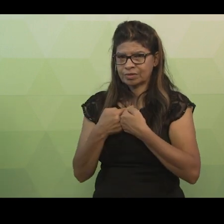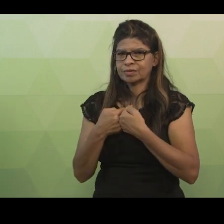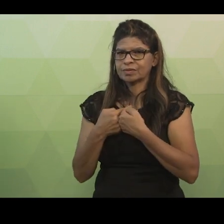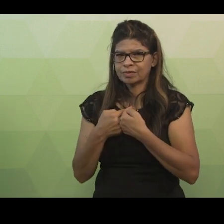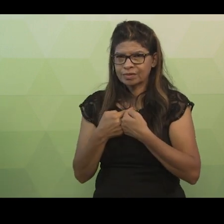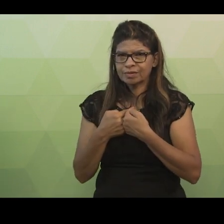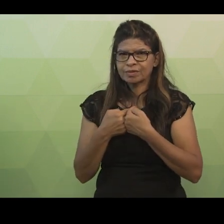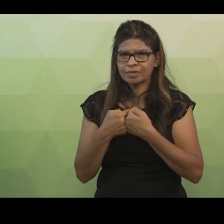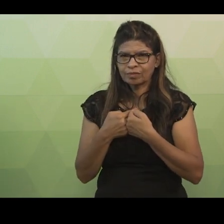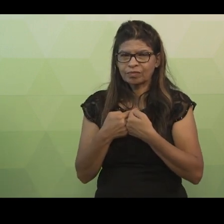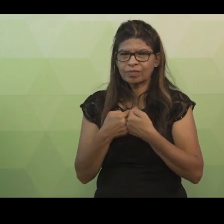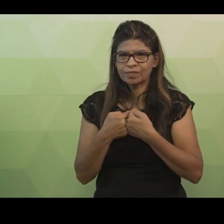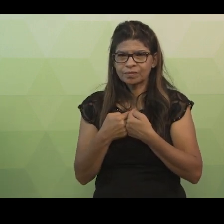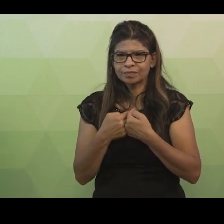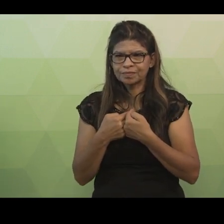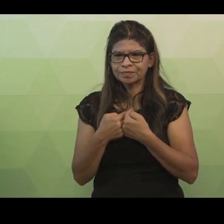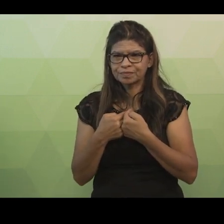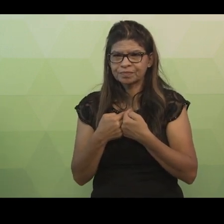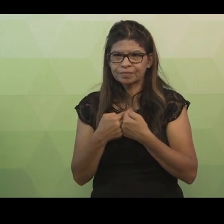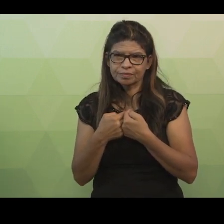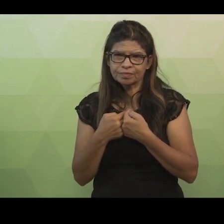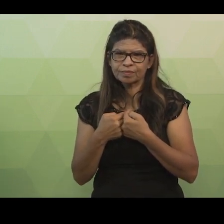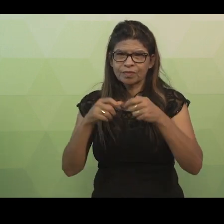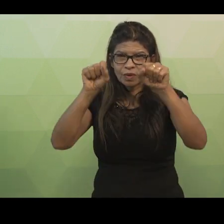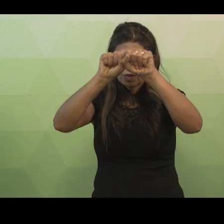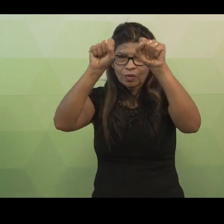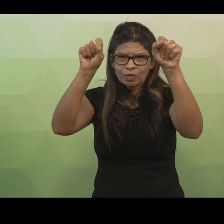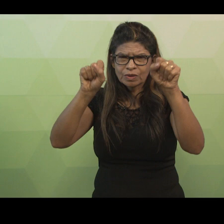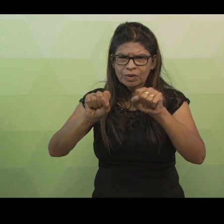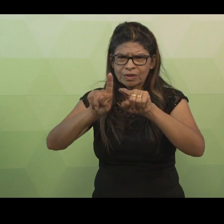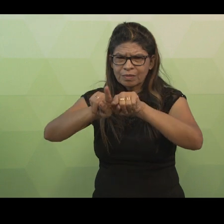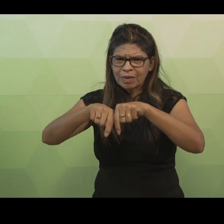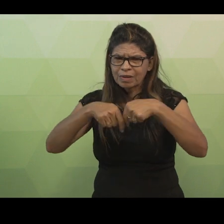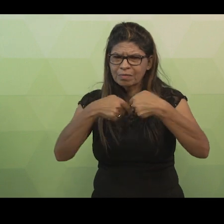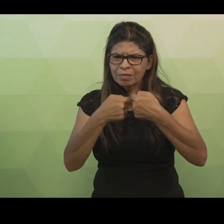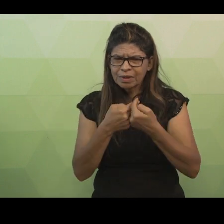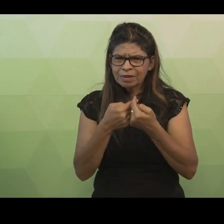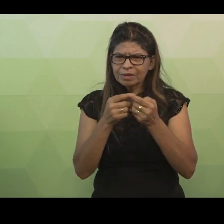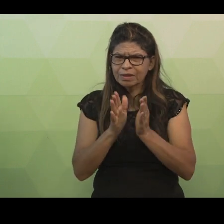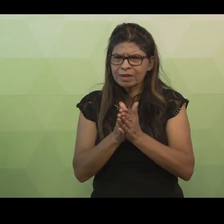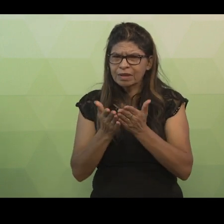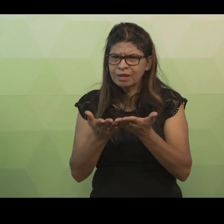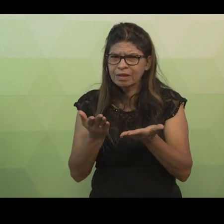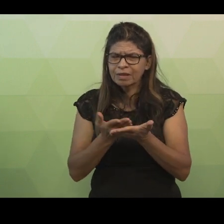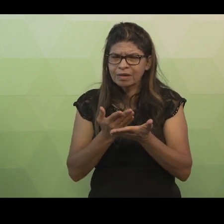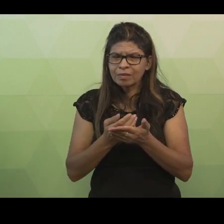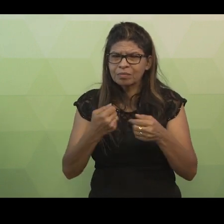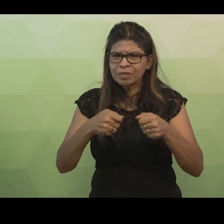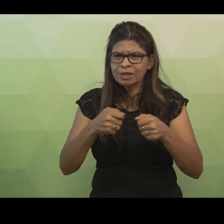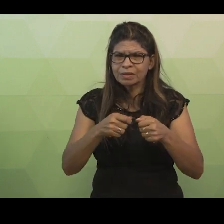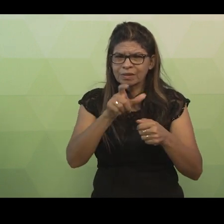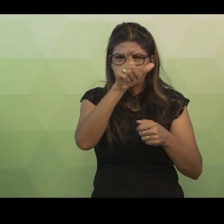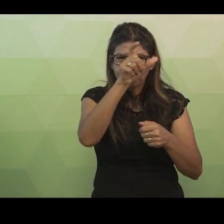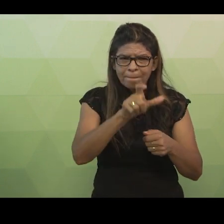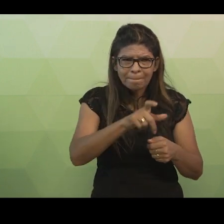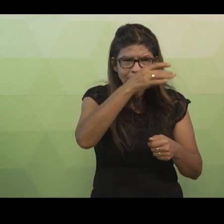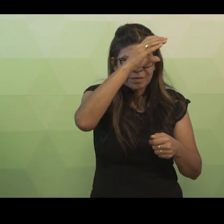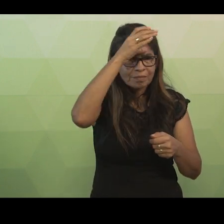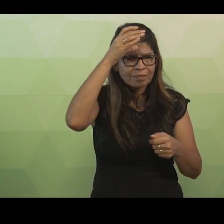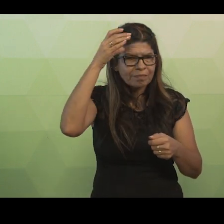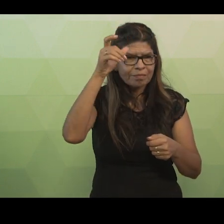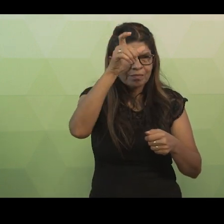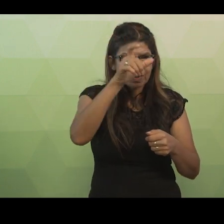Para que seja feito o empréstimo de livros no sistema, é necessário também que algum cliente, ou seja, um usuário da